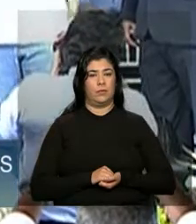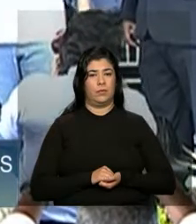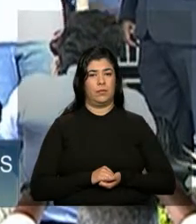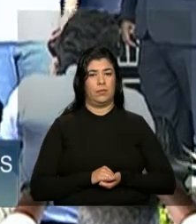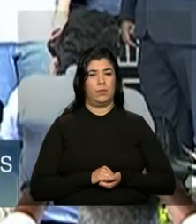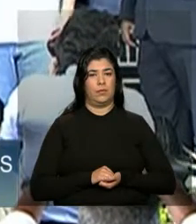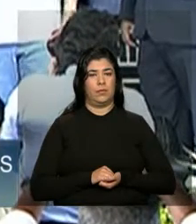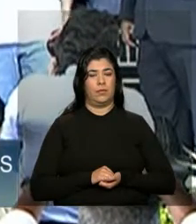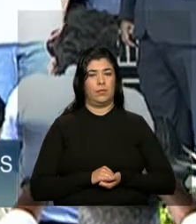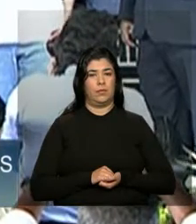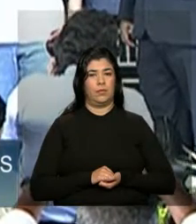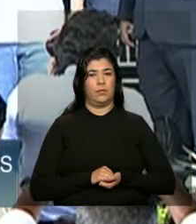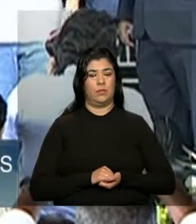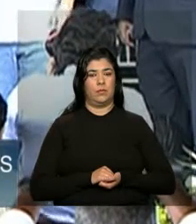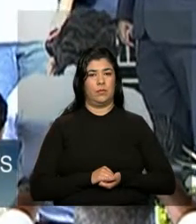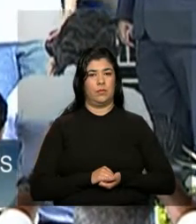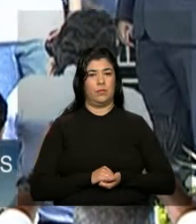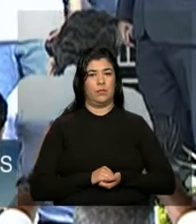Aplausos